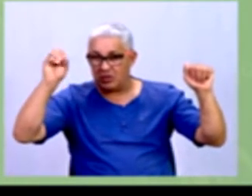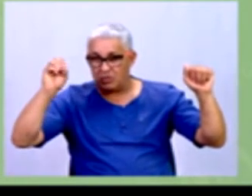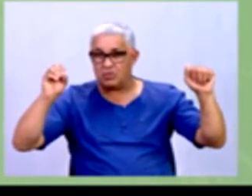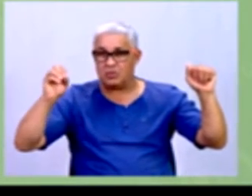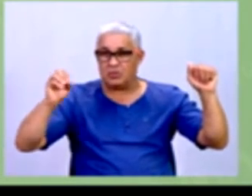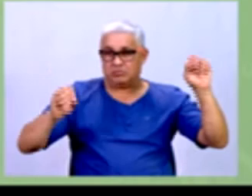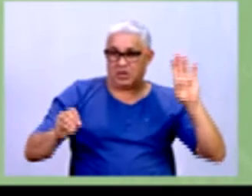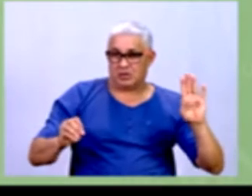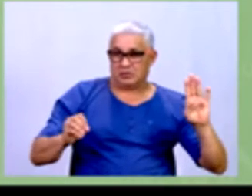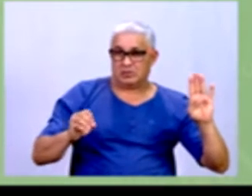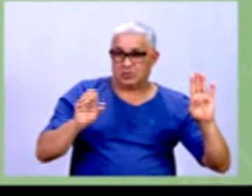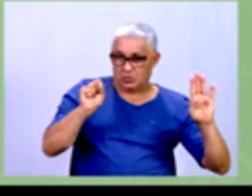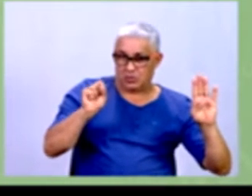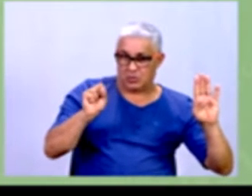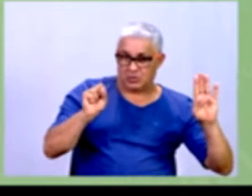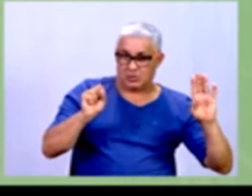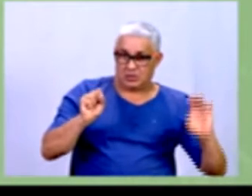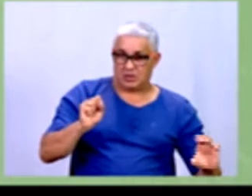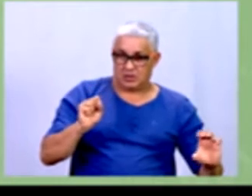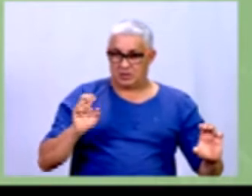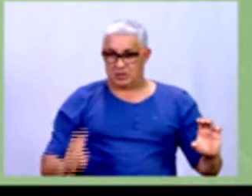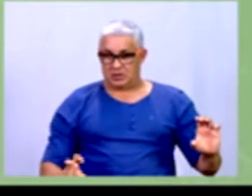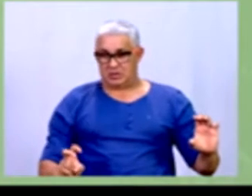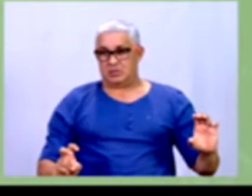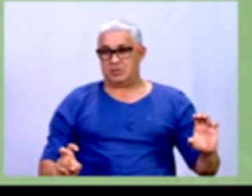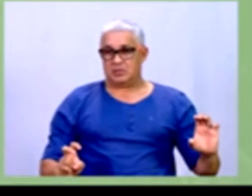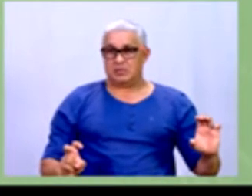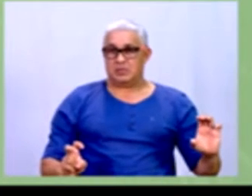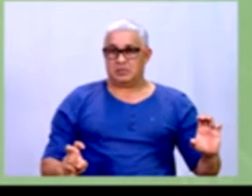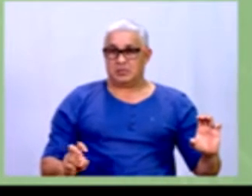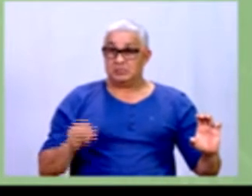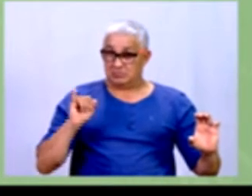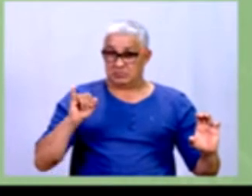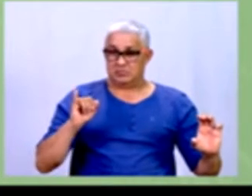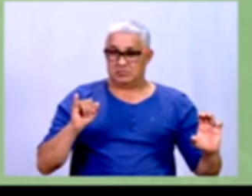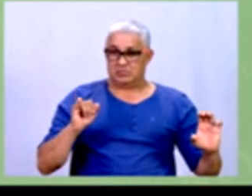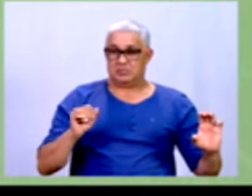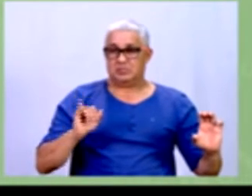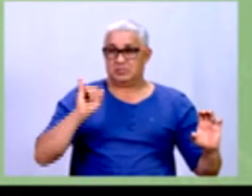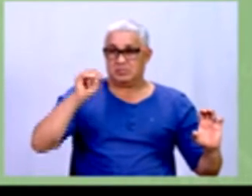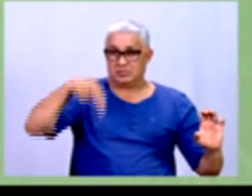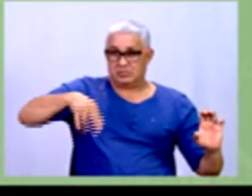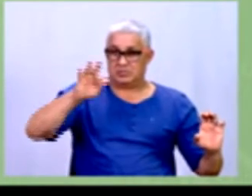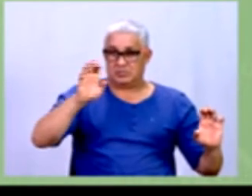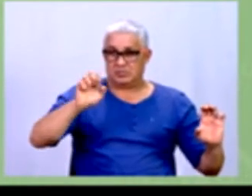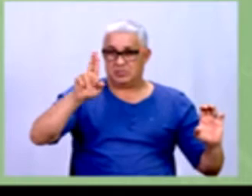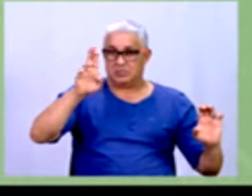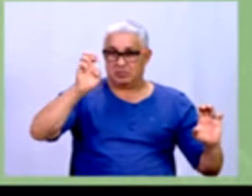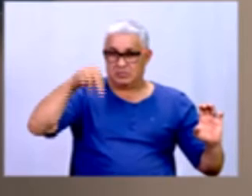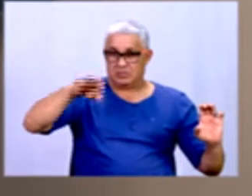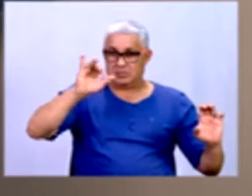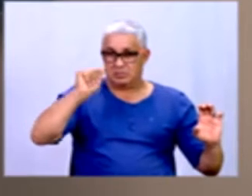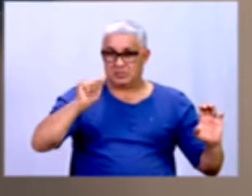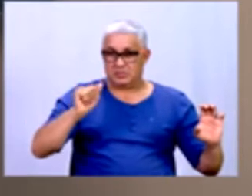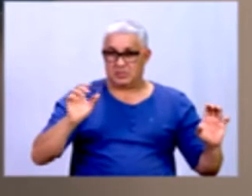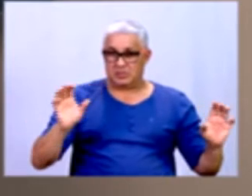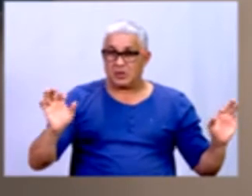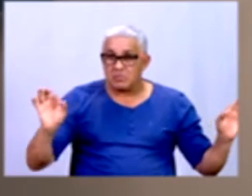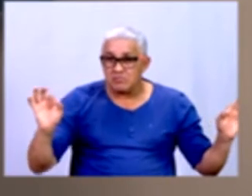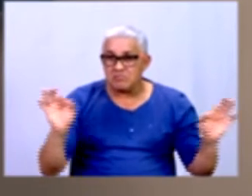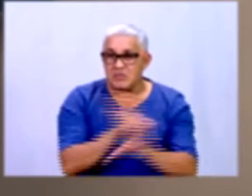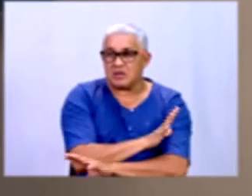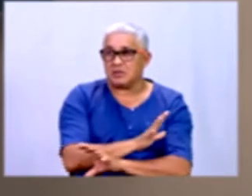litro e o carro C que faz 5 quilômetros a cada litro. Se a gente quiser fazer uma inferência agora em cima disso, tirar conclusões,